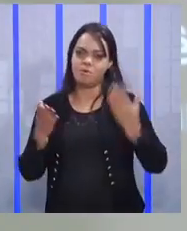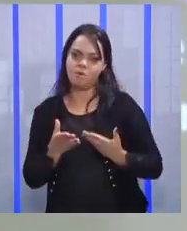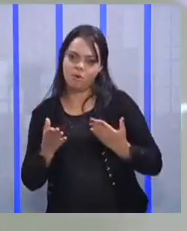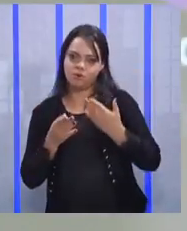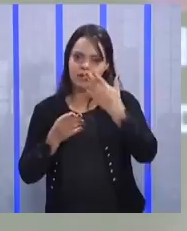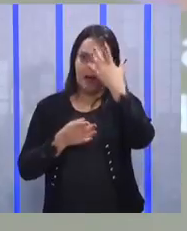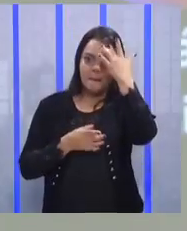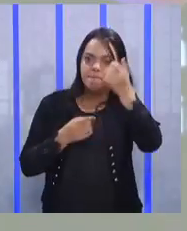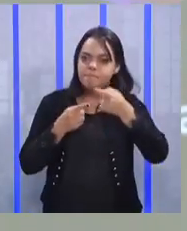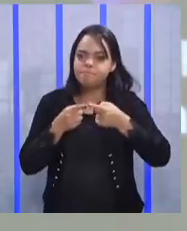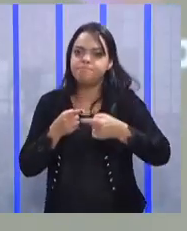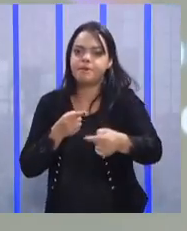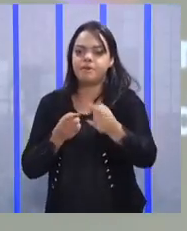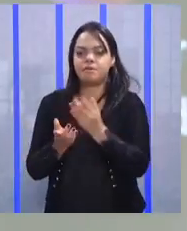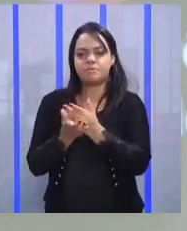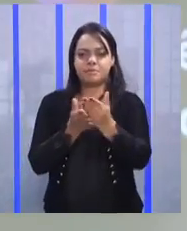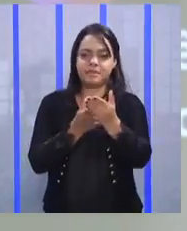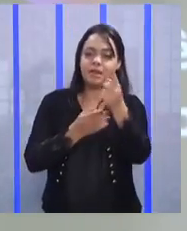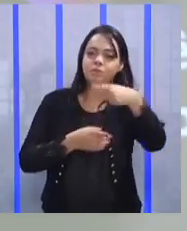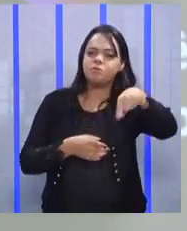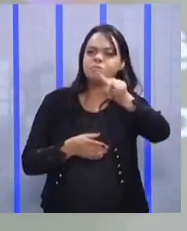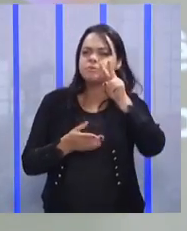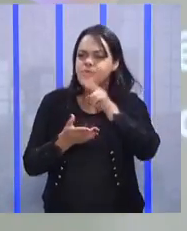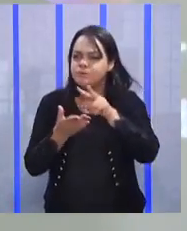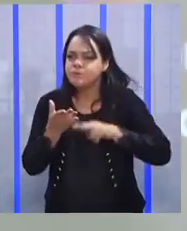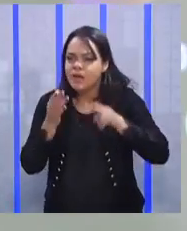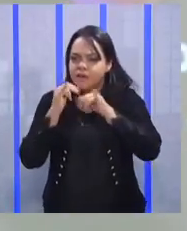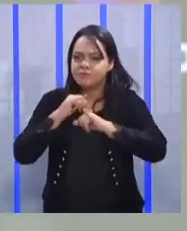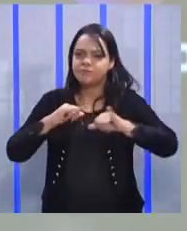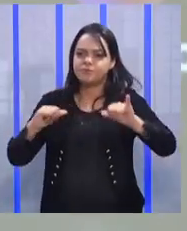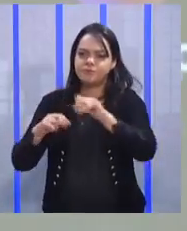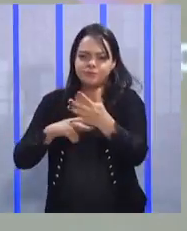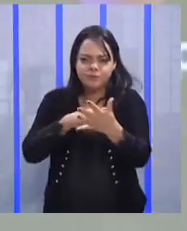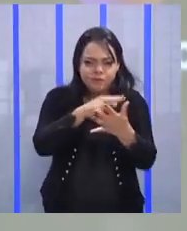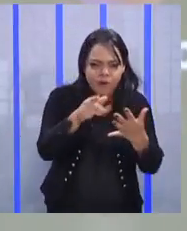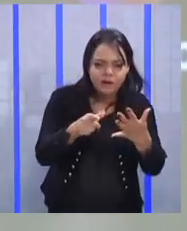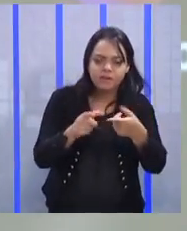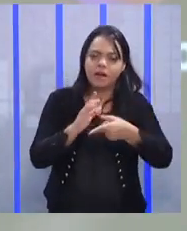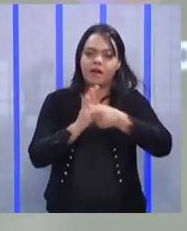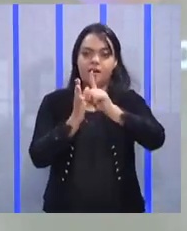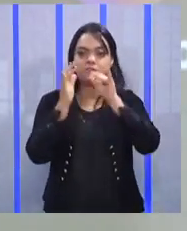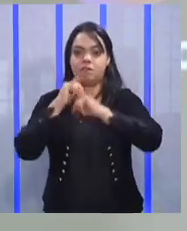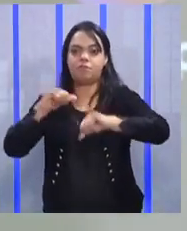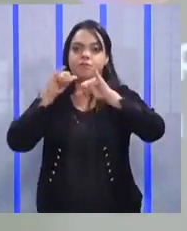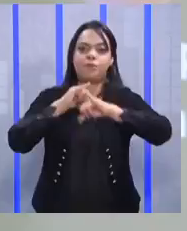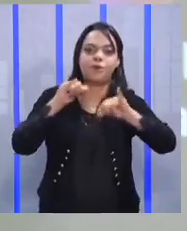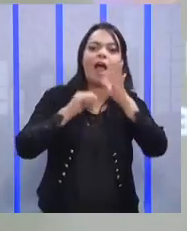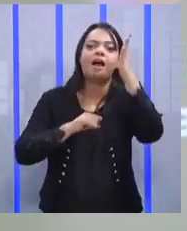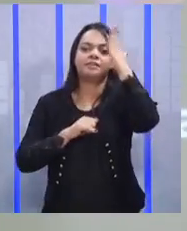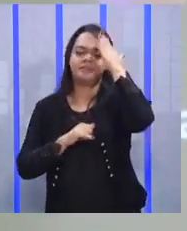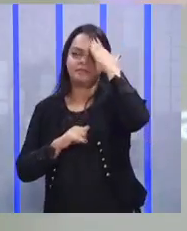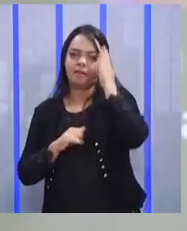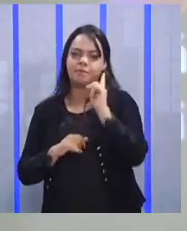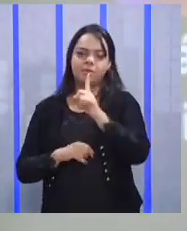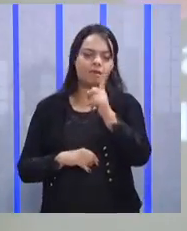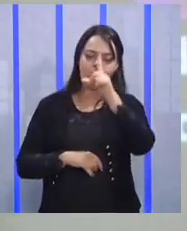amanhã, você verificar as informações em vários veículos antes de sair falando que sabe disso, sabe daquilo. líder não